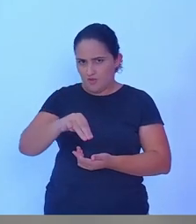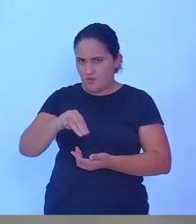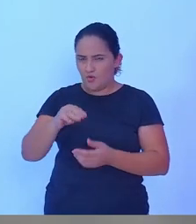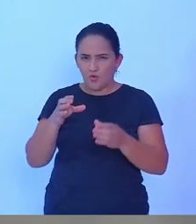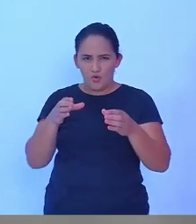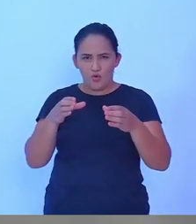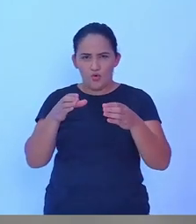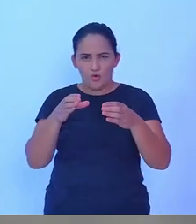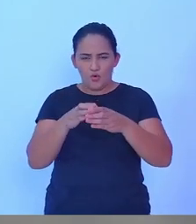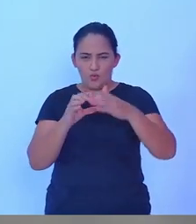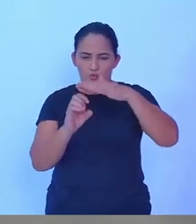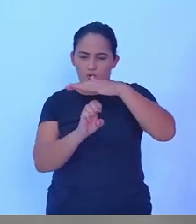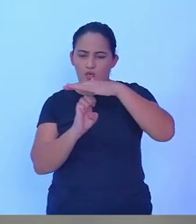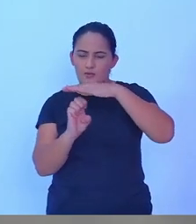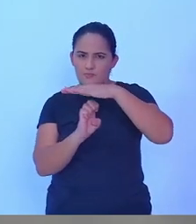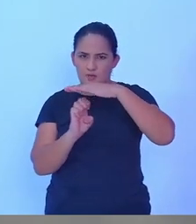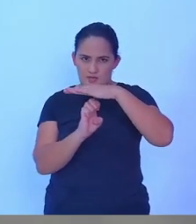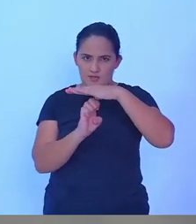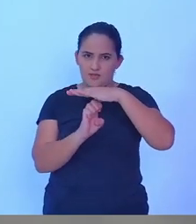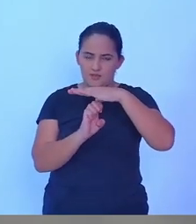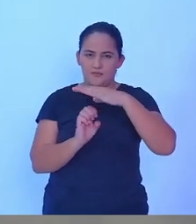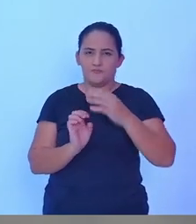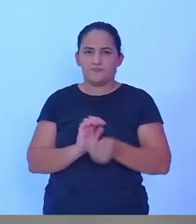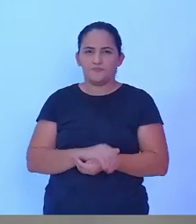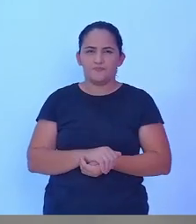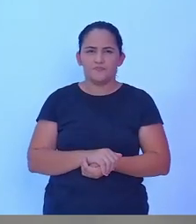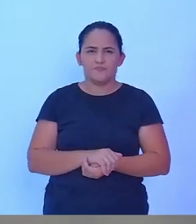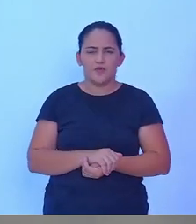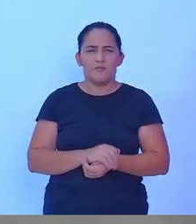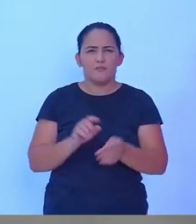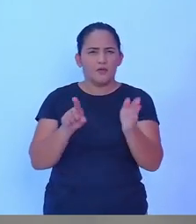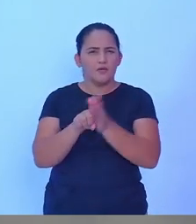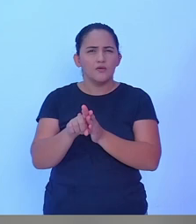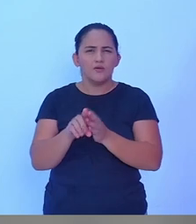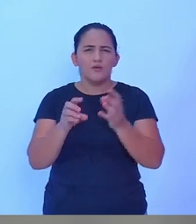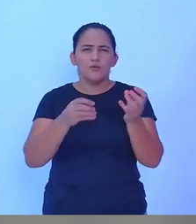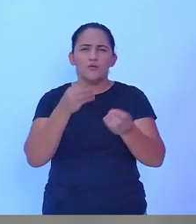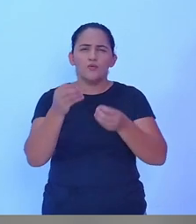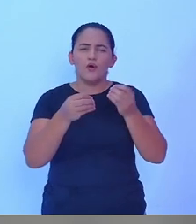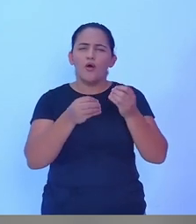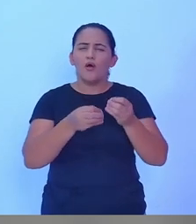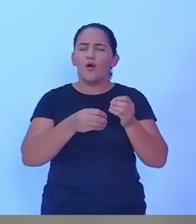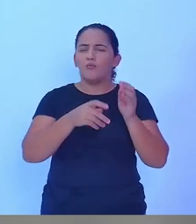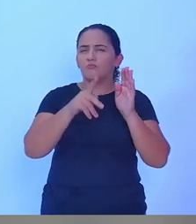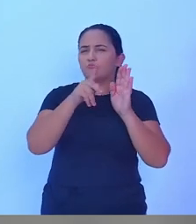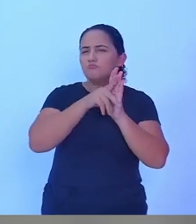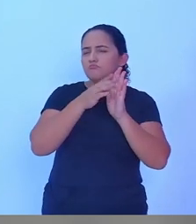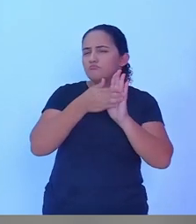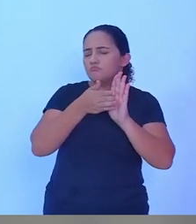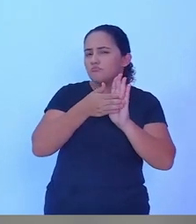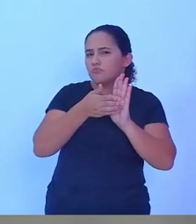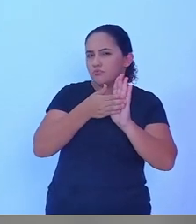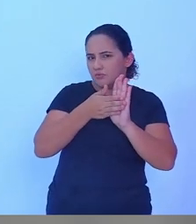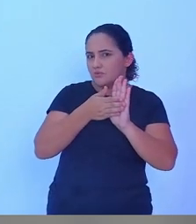que fala o seguinte. Como você planeja lidar com os desafios enfrentados pelos